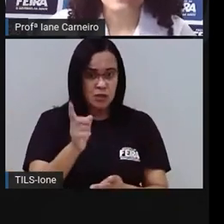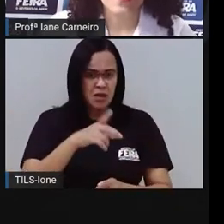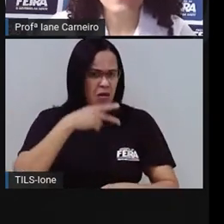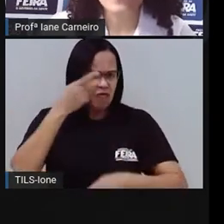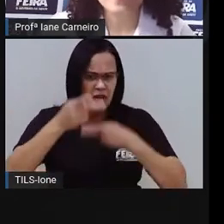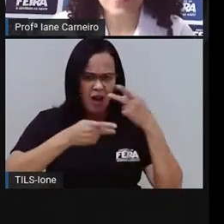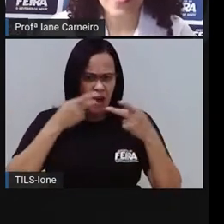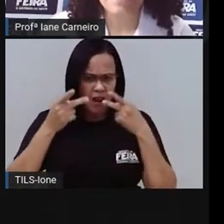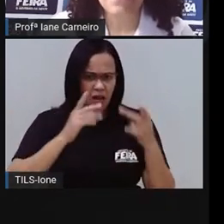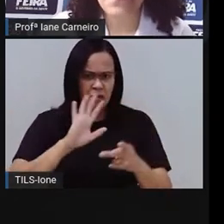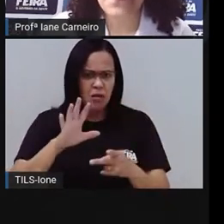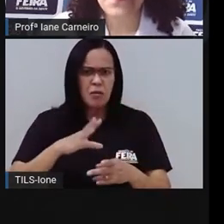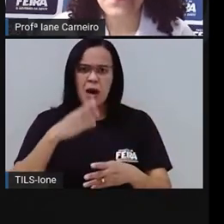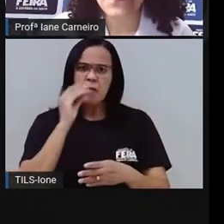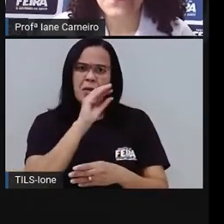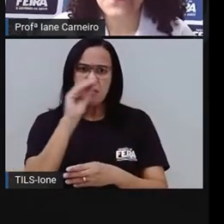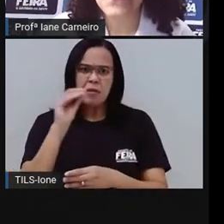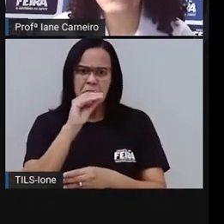E aí, o que será?